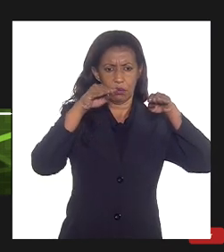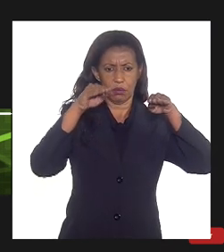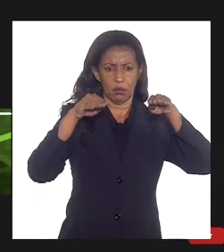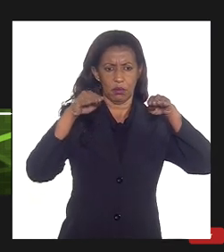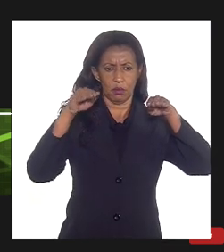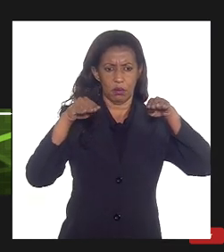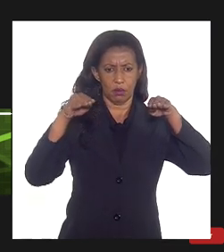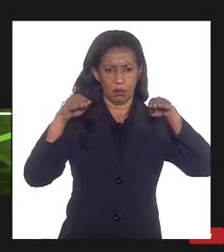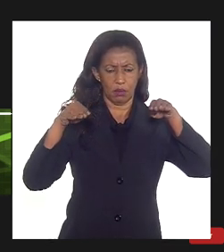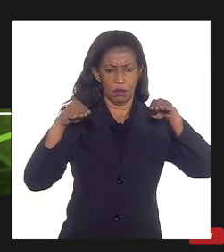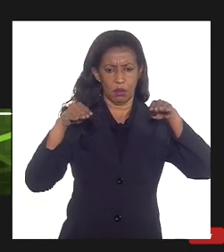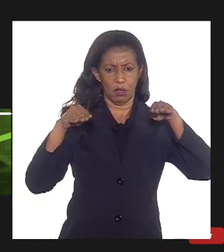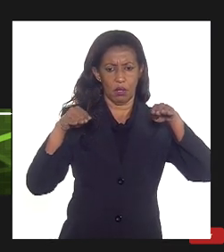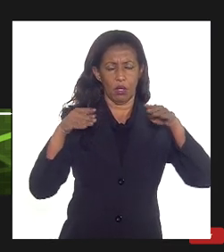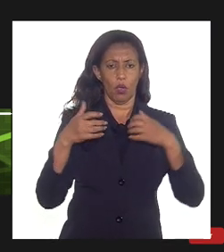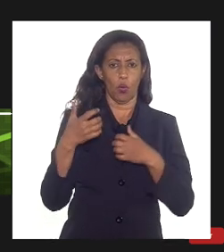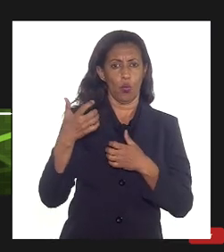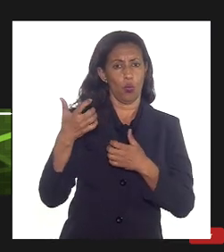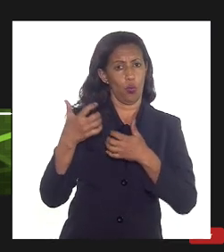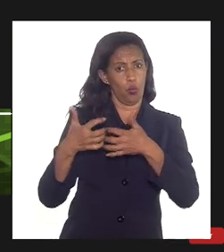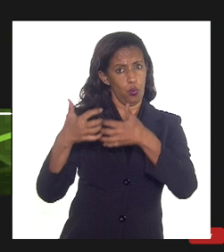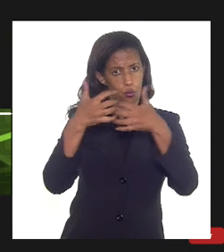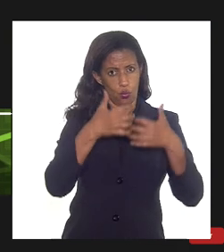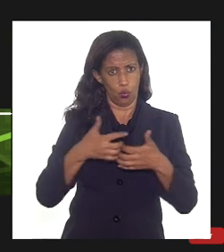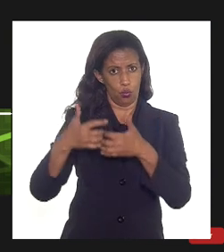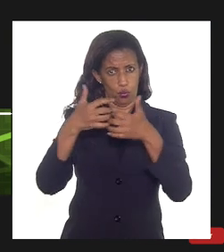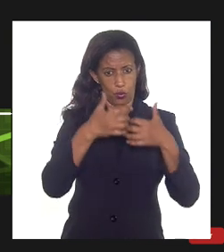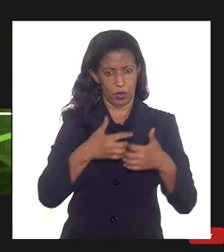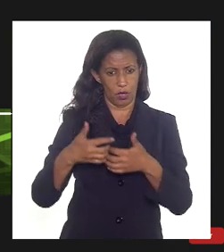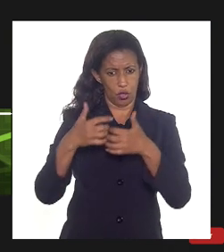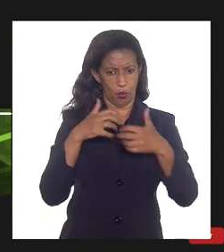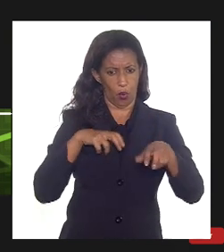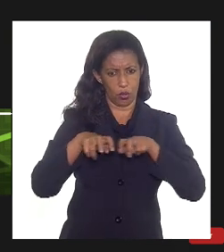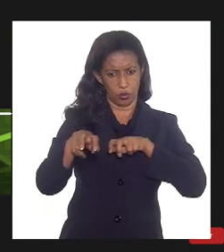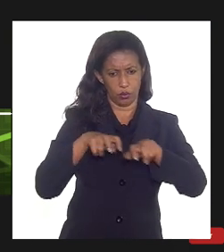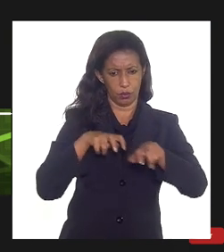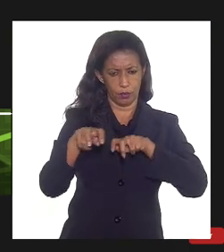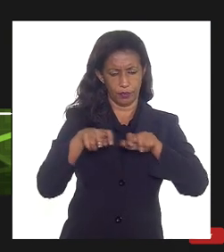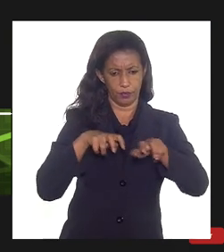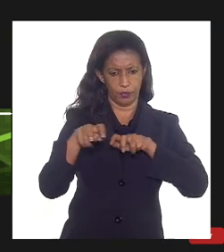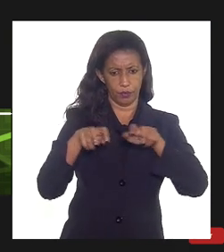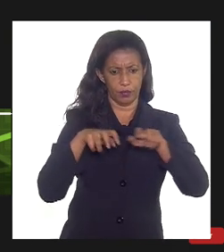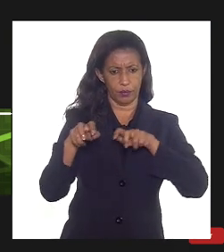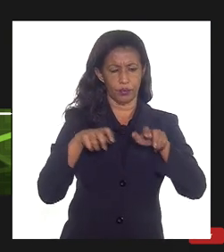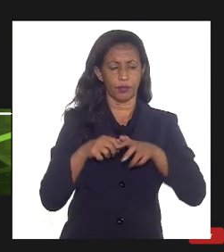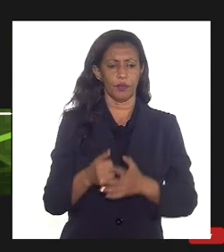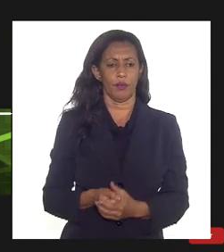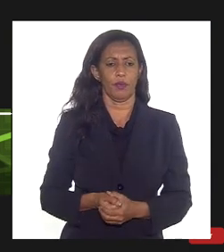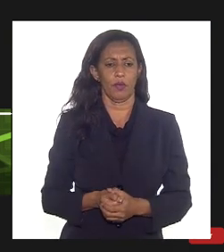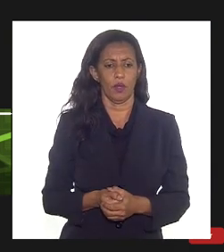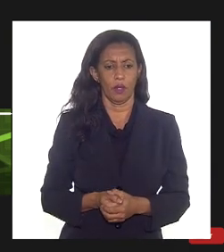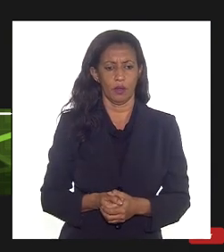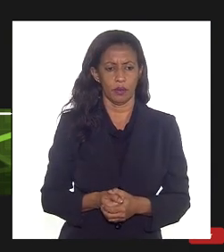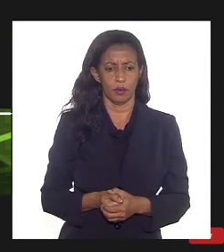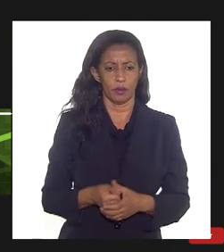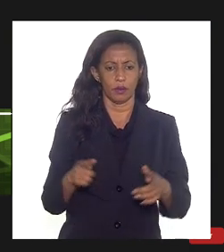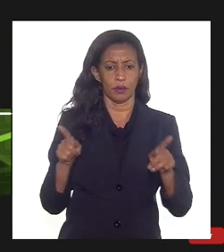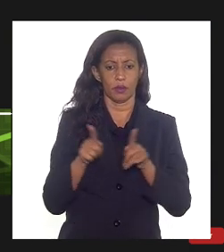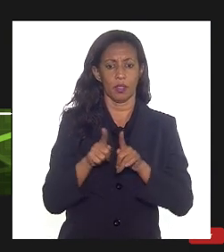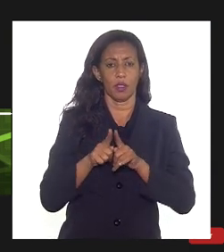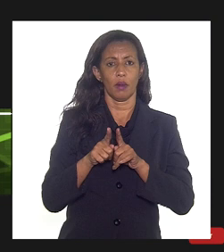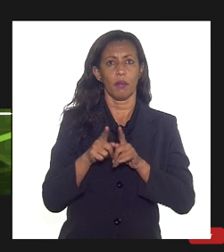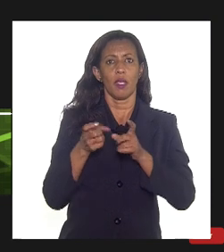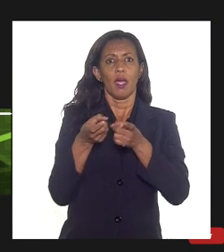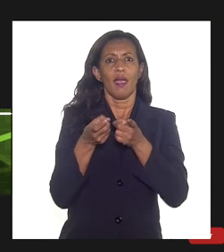a molécula e o transporte que o ponto onde nós vendemos o gasto para distribuidora é o chamado CityGate também chamamos pontos de